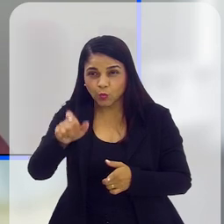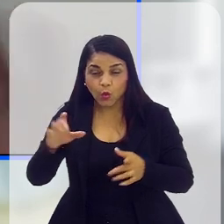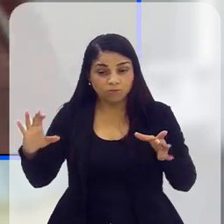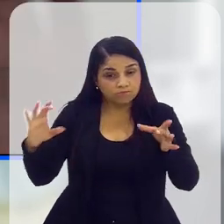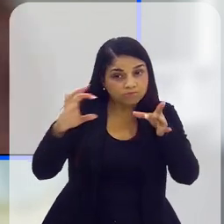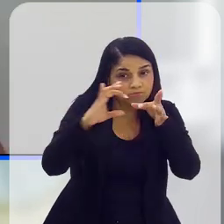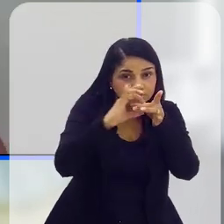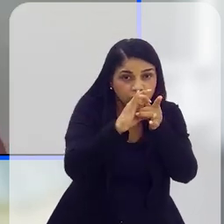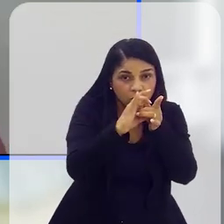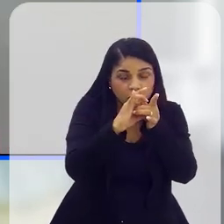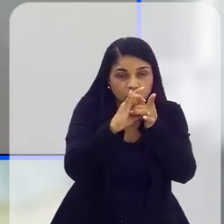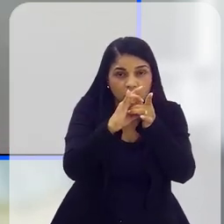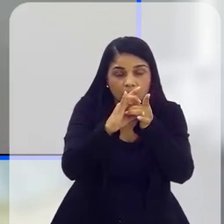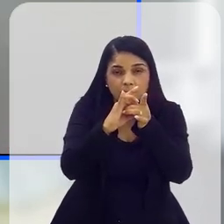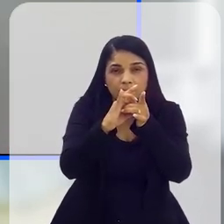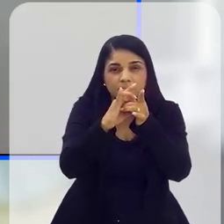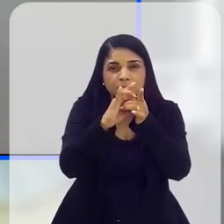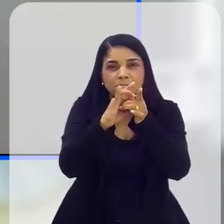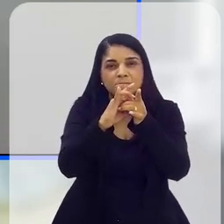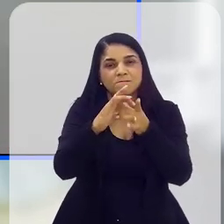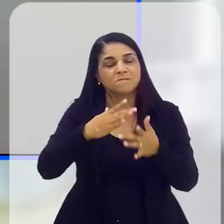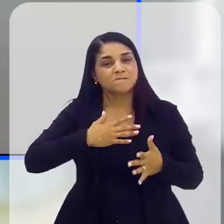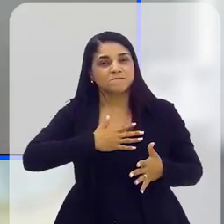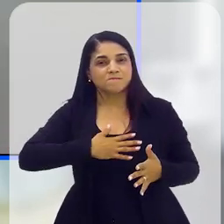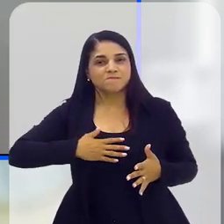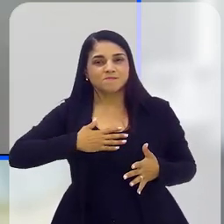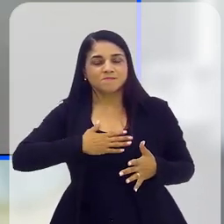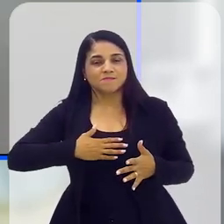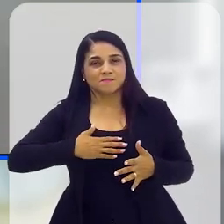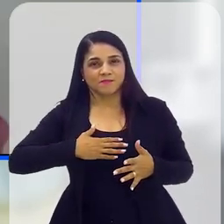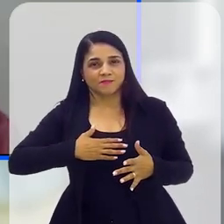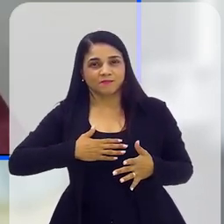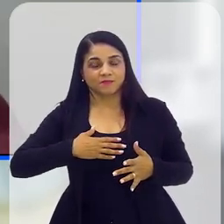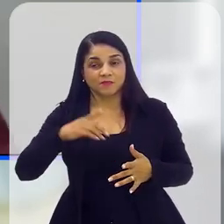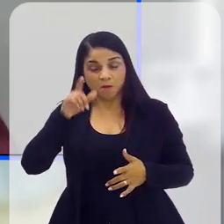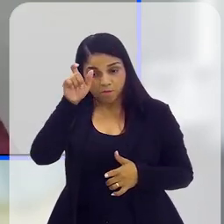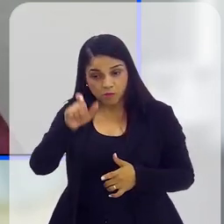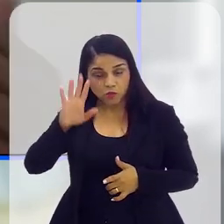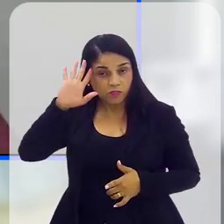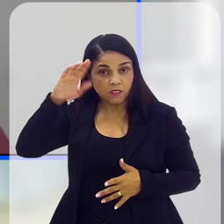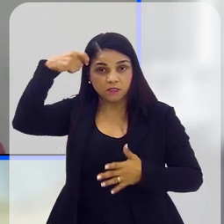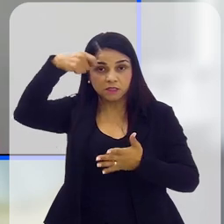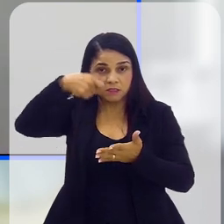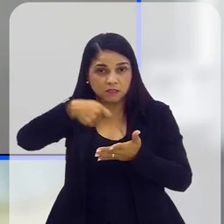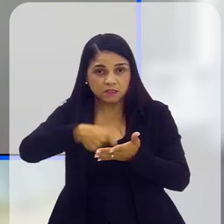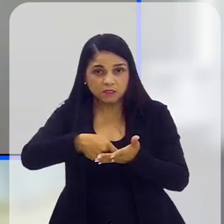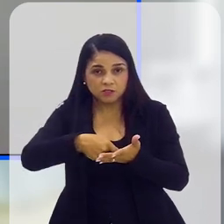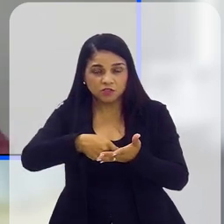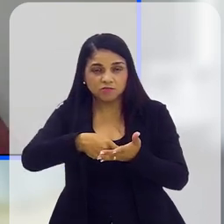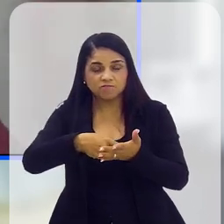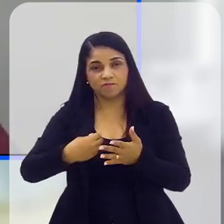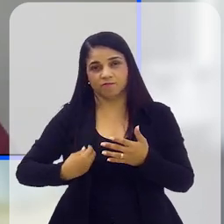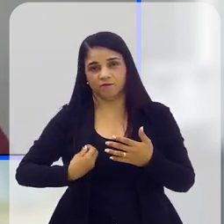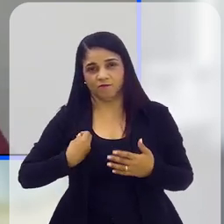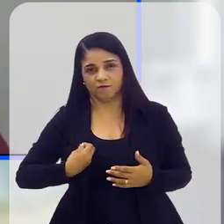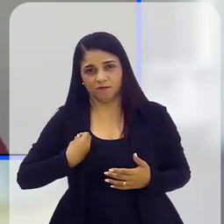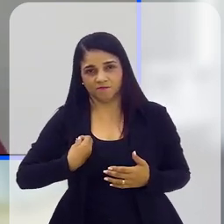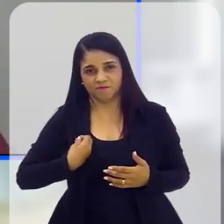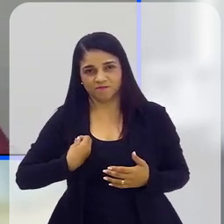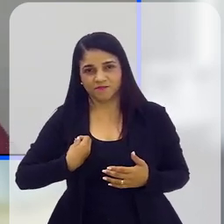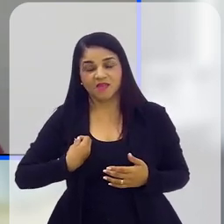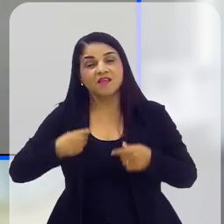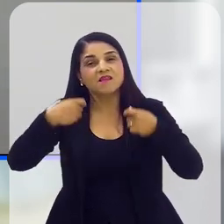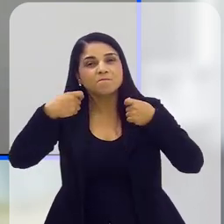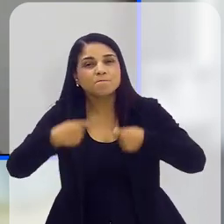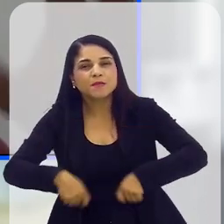tudo isso se junta para montar um panorama de bem-estar. Então, se a pessoa decide, mesmo no nível de sofrimento grave, decide pela vida,